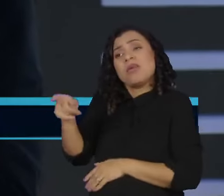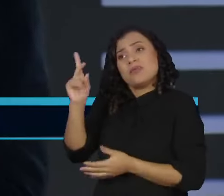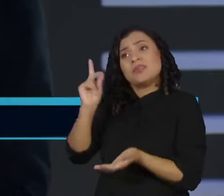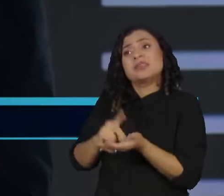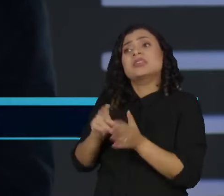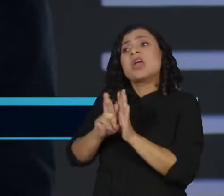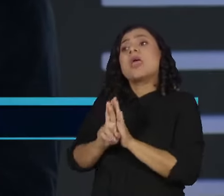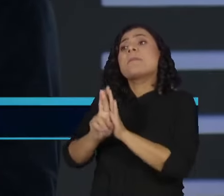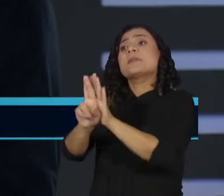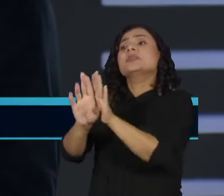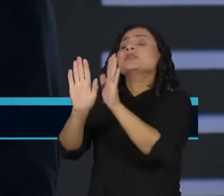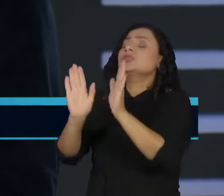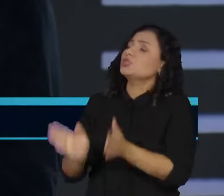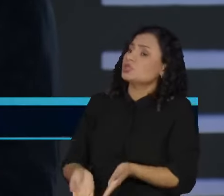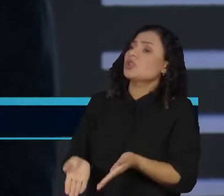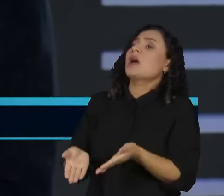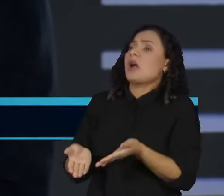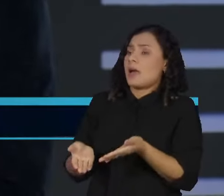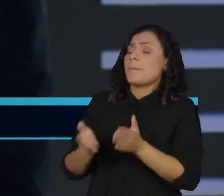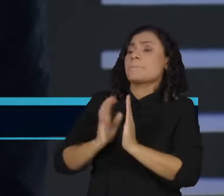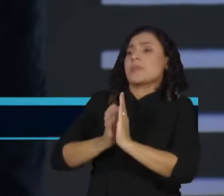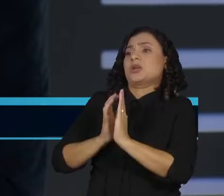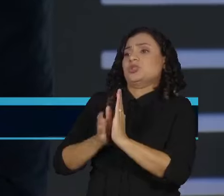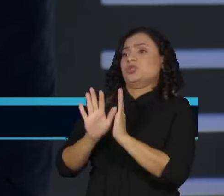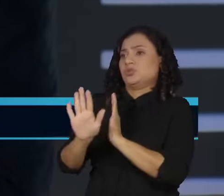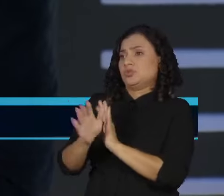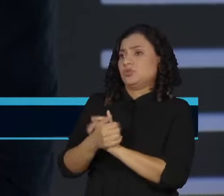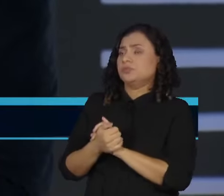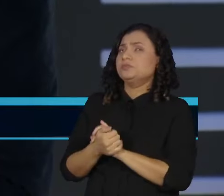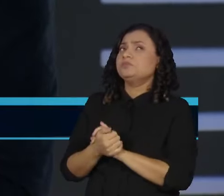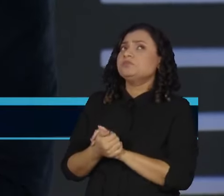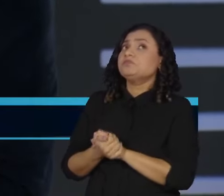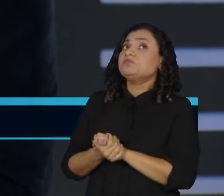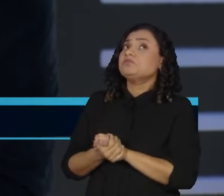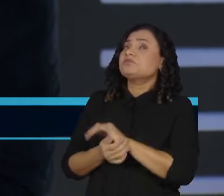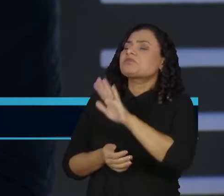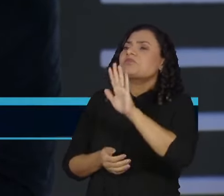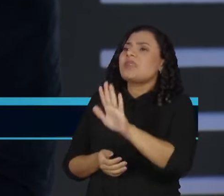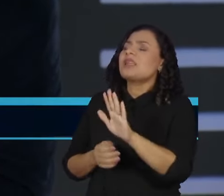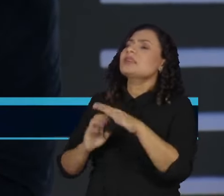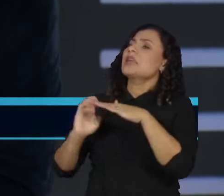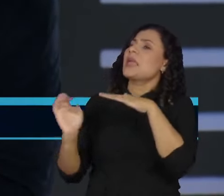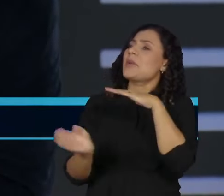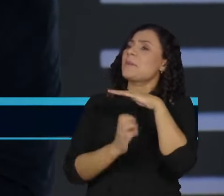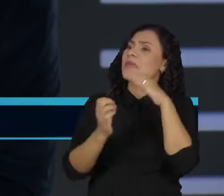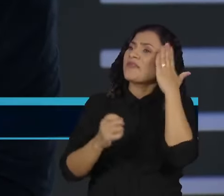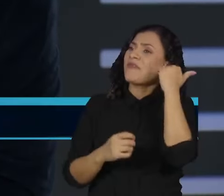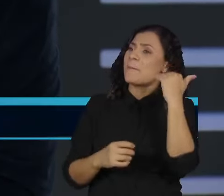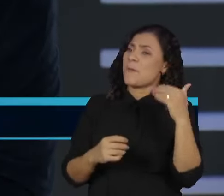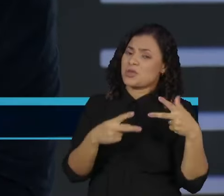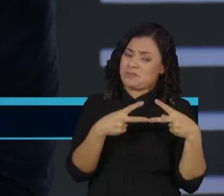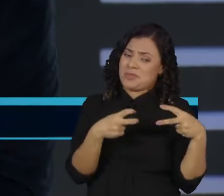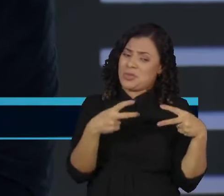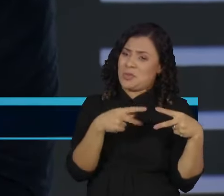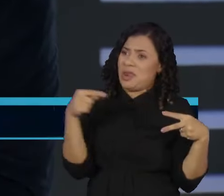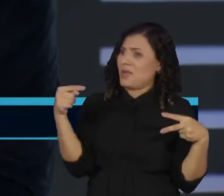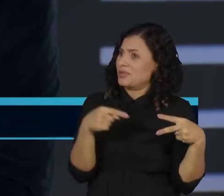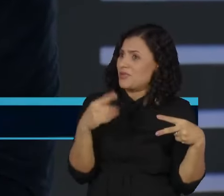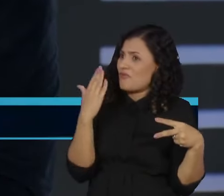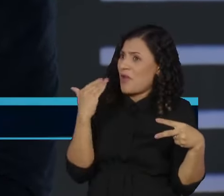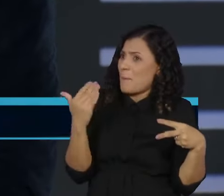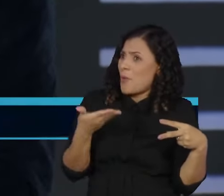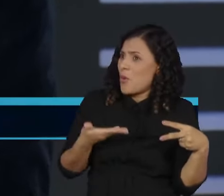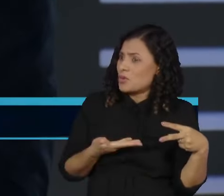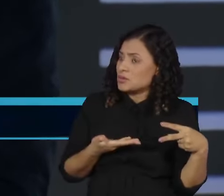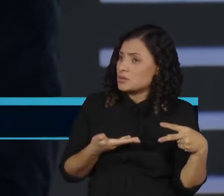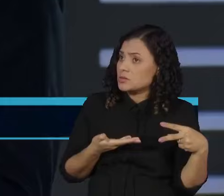lá representando essa visão do partido. A pergunta é, como uma empresa da importância da Petrobras pode